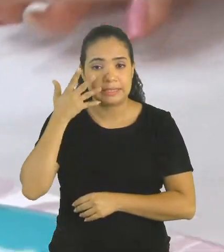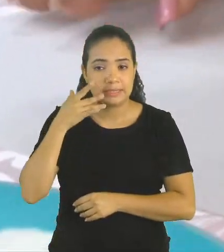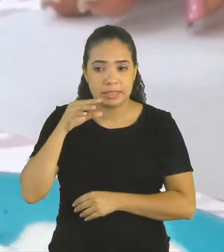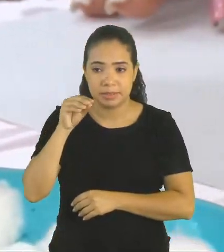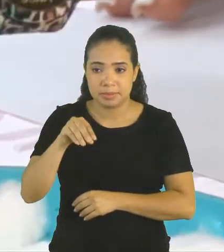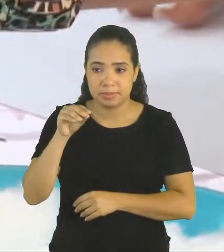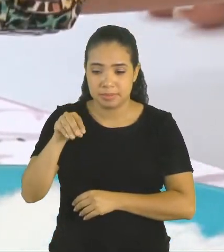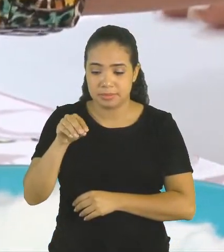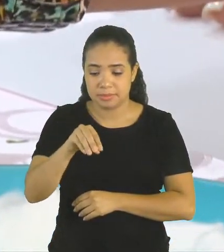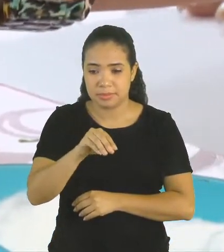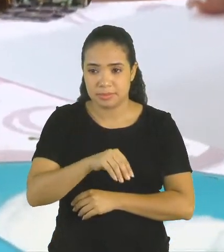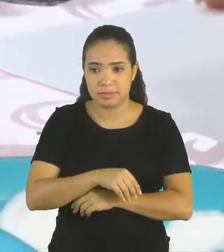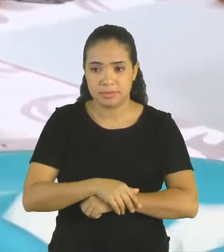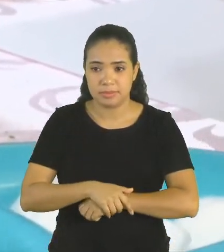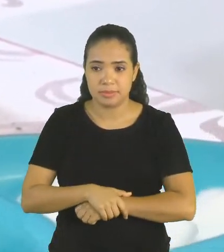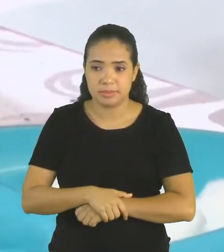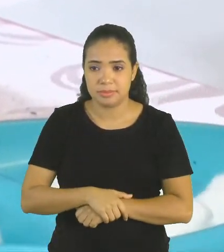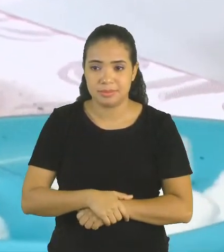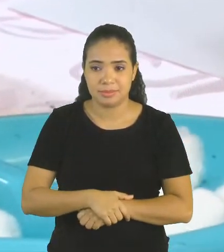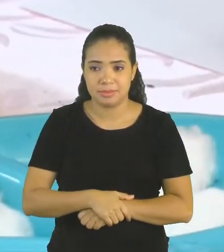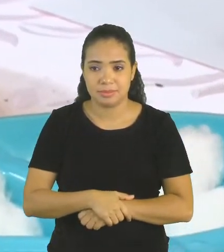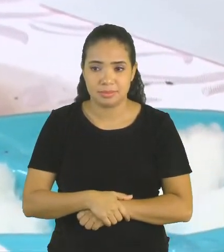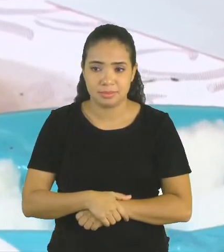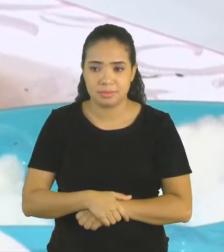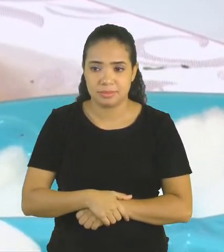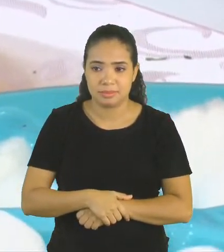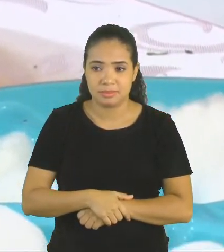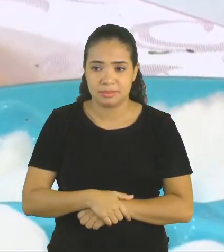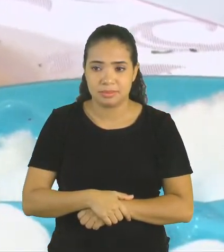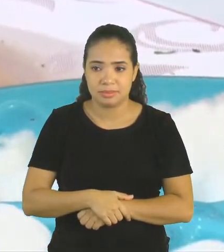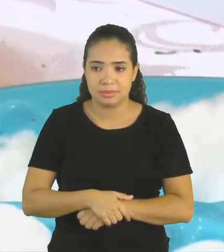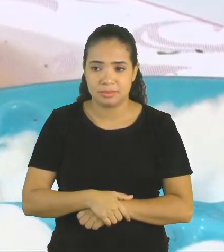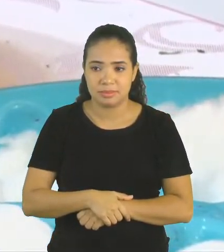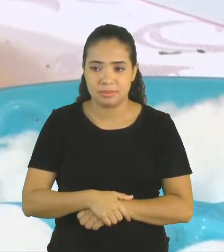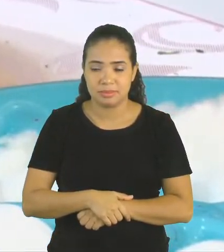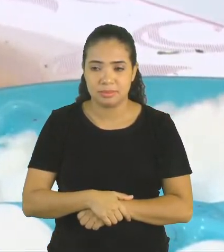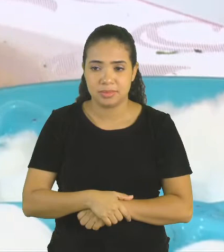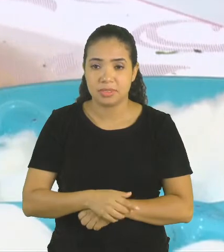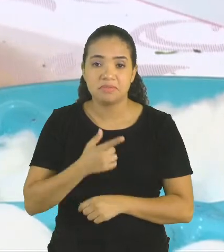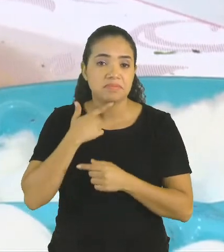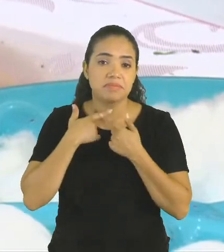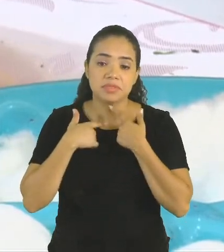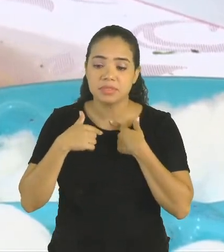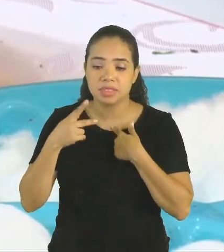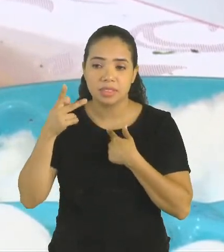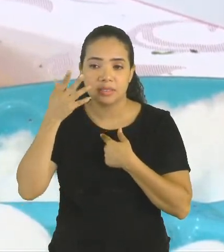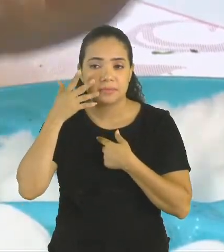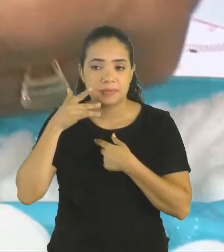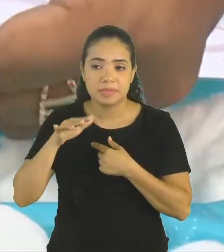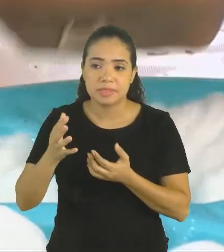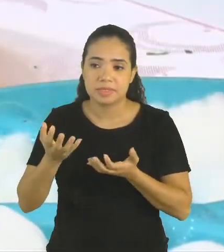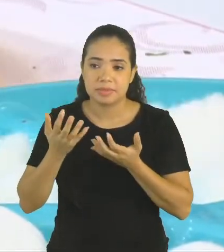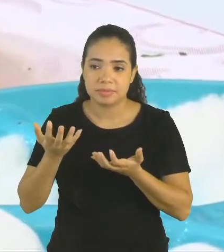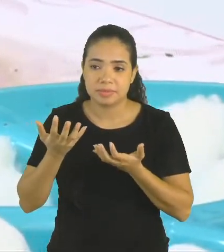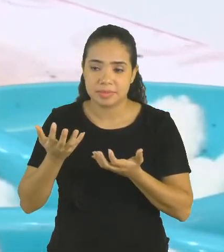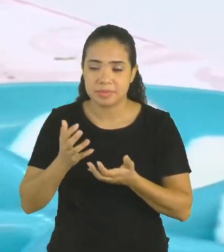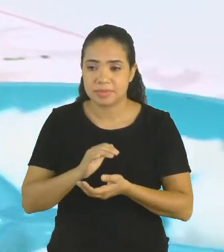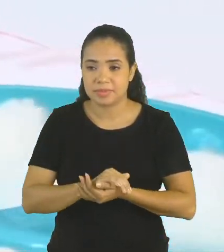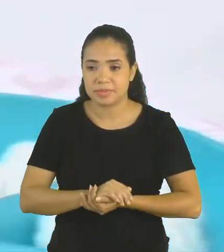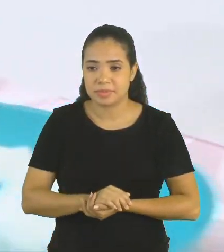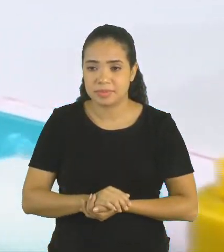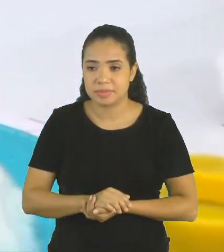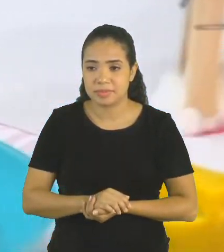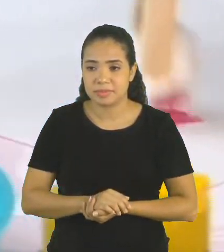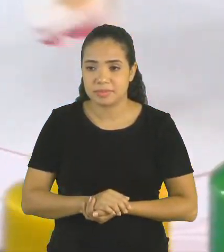mergulhar esse algodão na tinta que ela preferir, que ela quiser. E vai